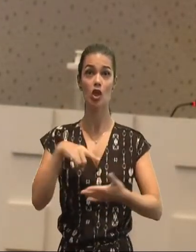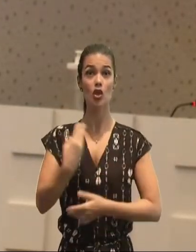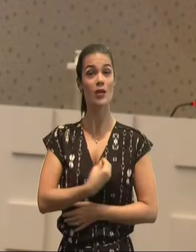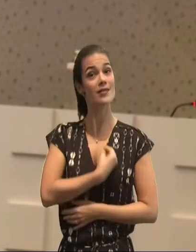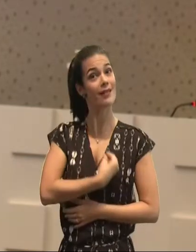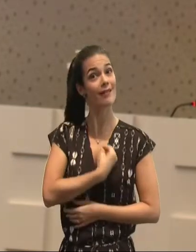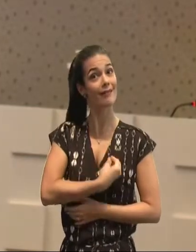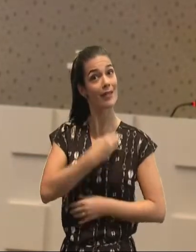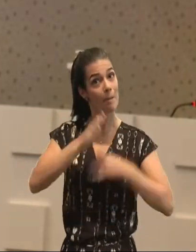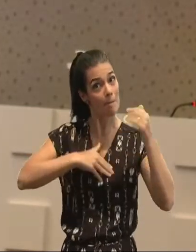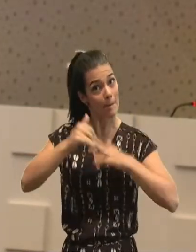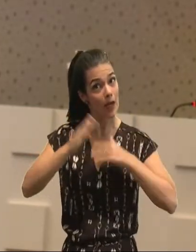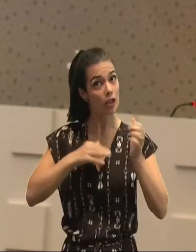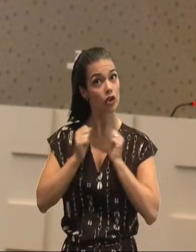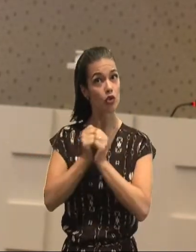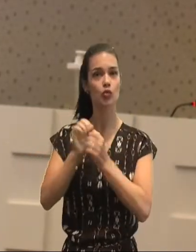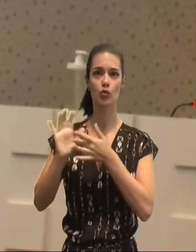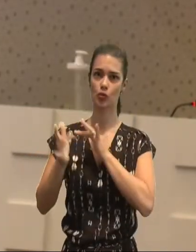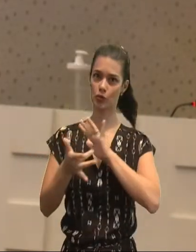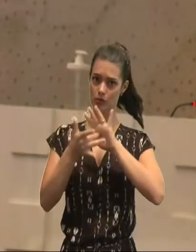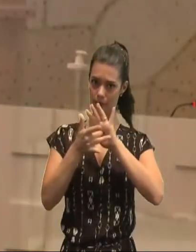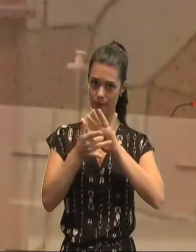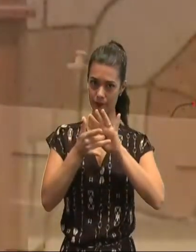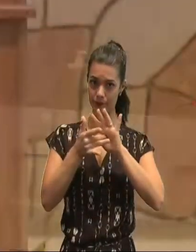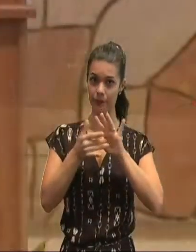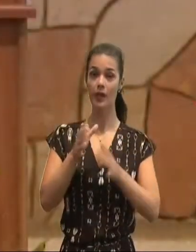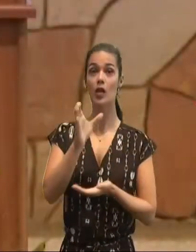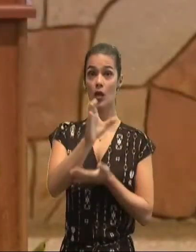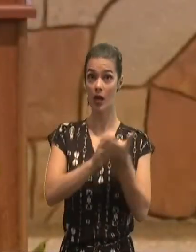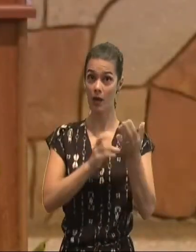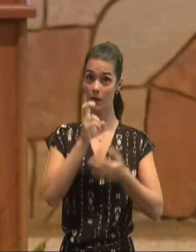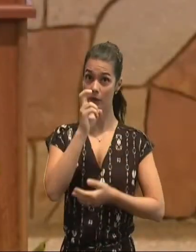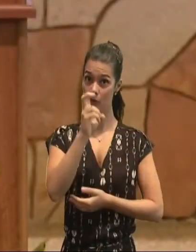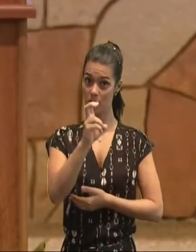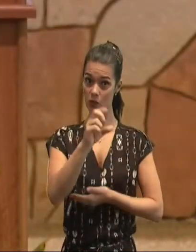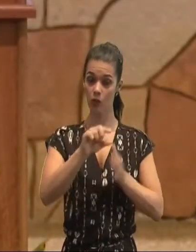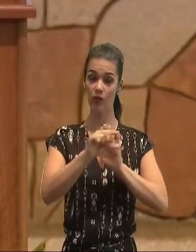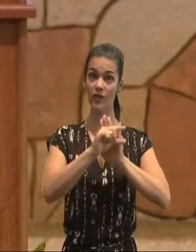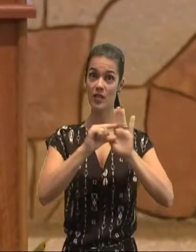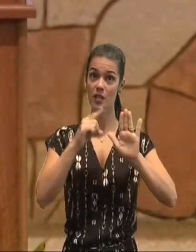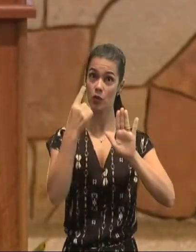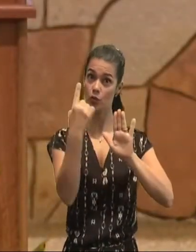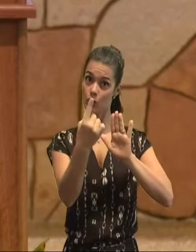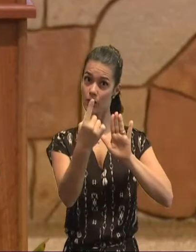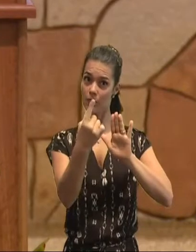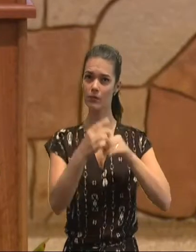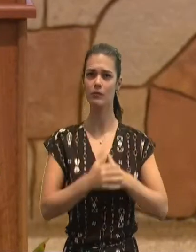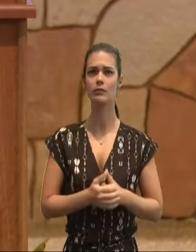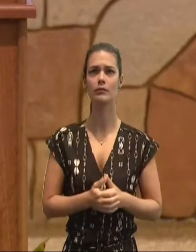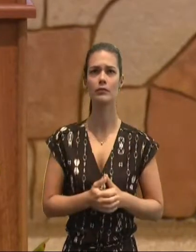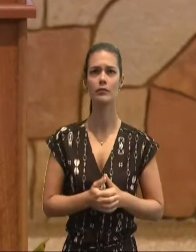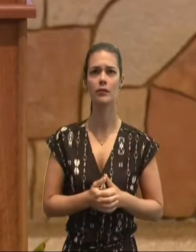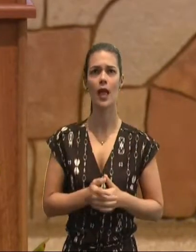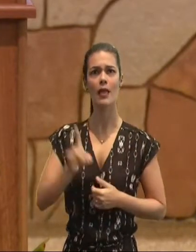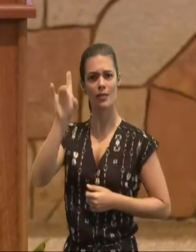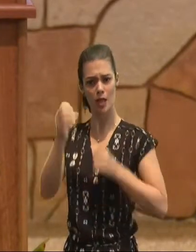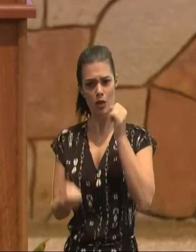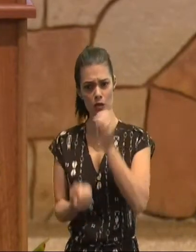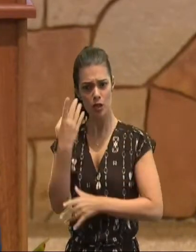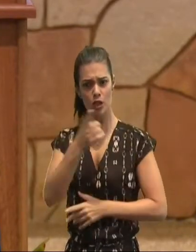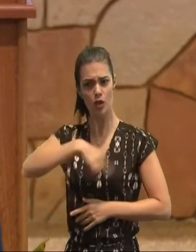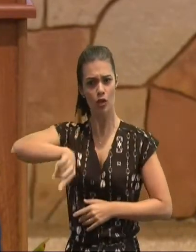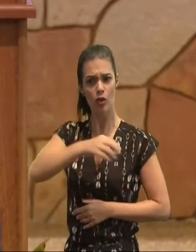cristãos, veja o que diz o Paulo, perdão, no capítulo 5, verso 1, diz assim, para a liberdade, foi que Cristo, nos